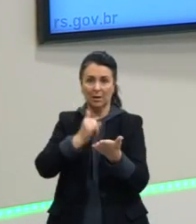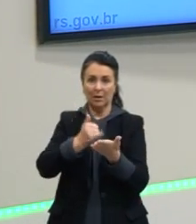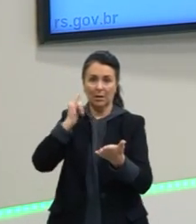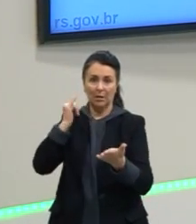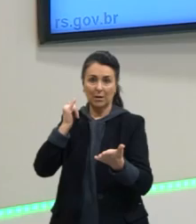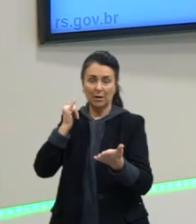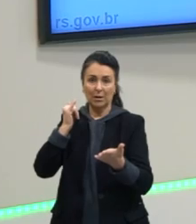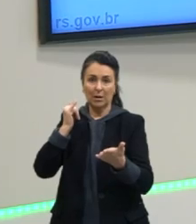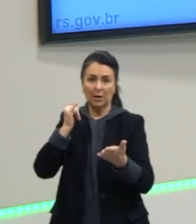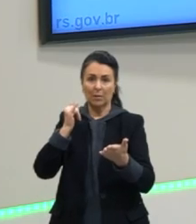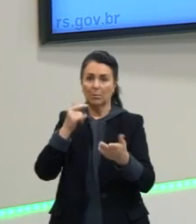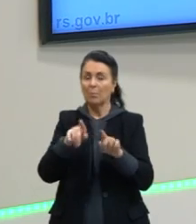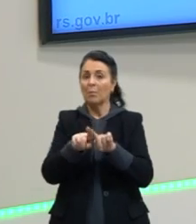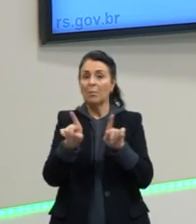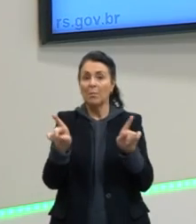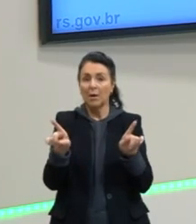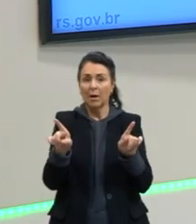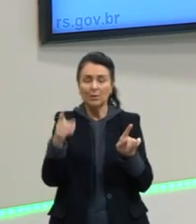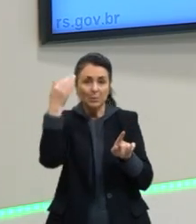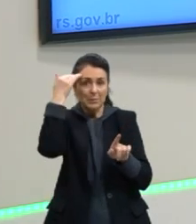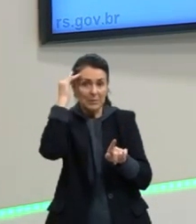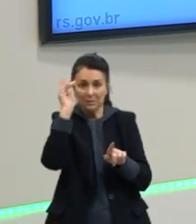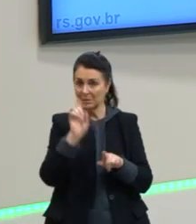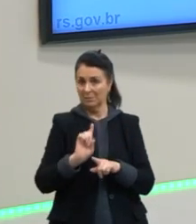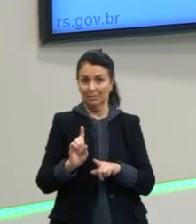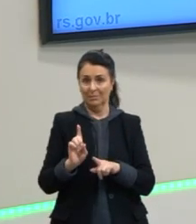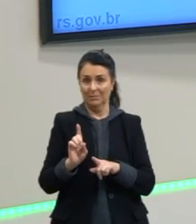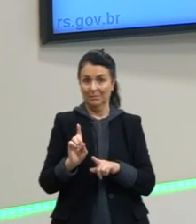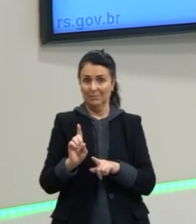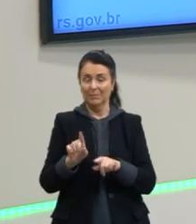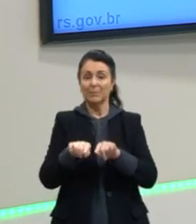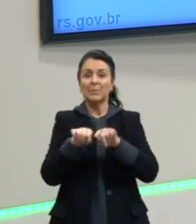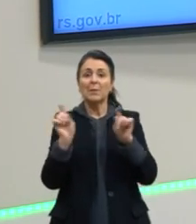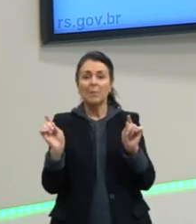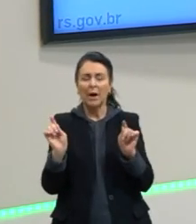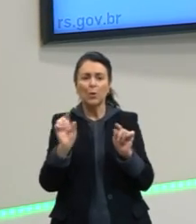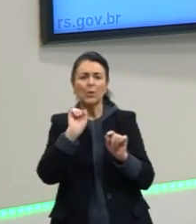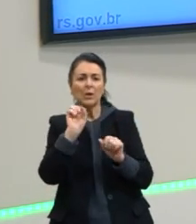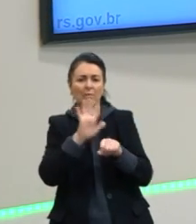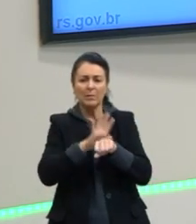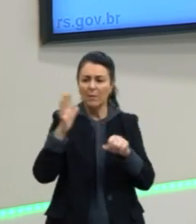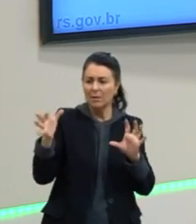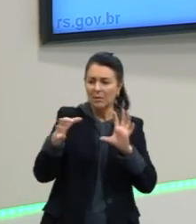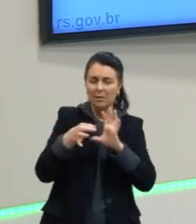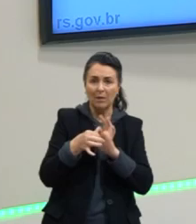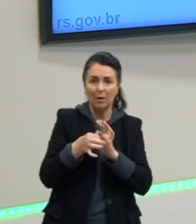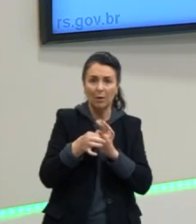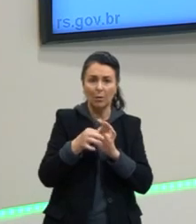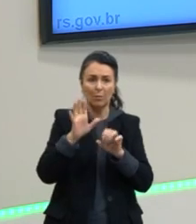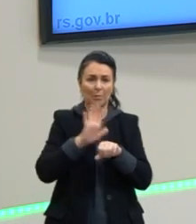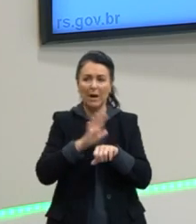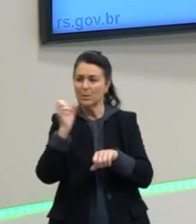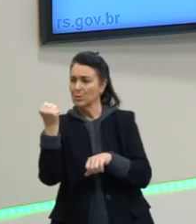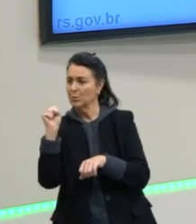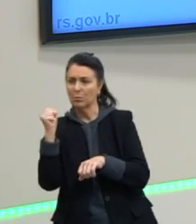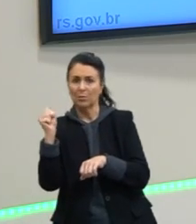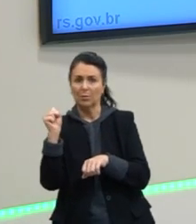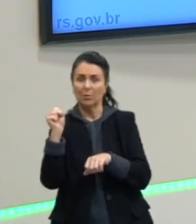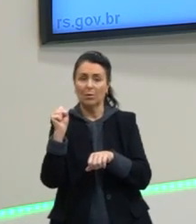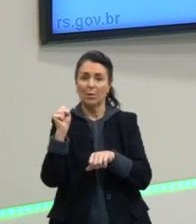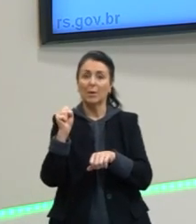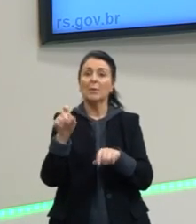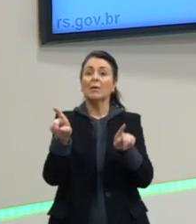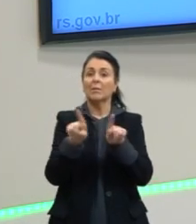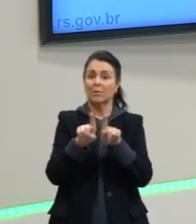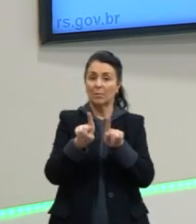quais estão fazendo mais ligações do que realmente seria do octeto, né? Mas, também